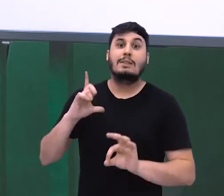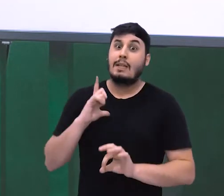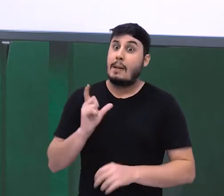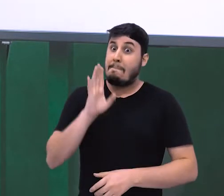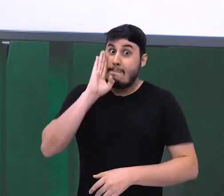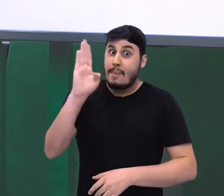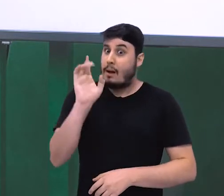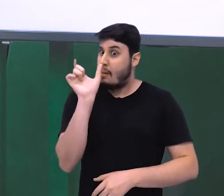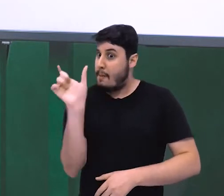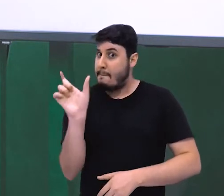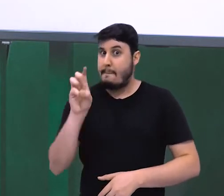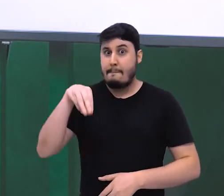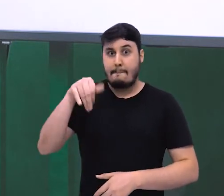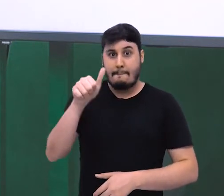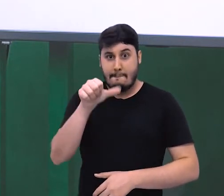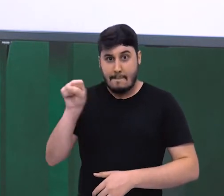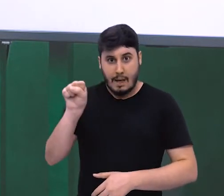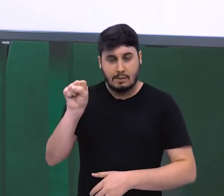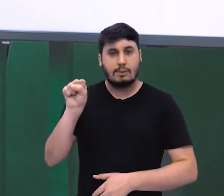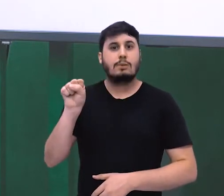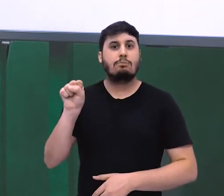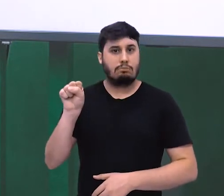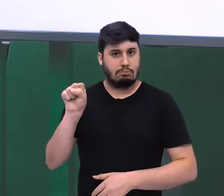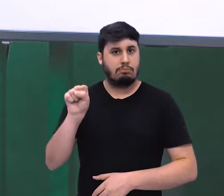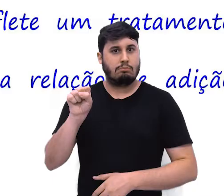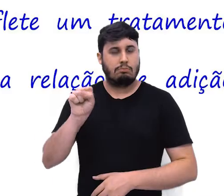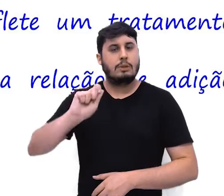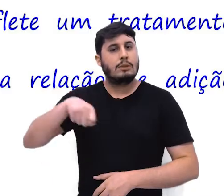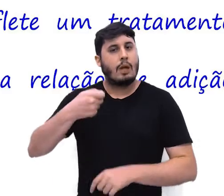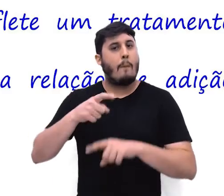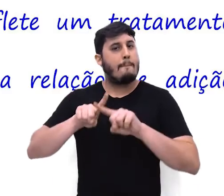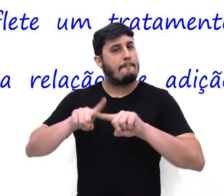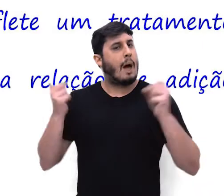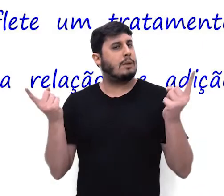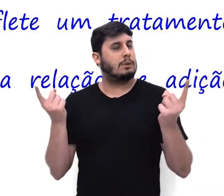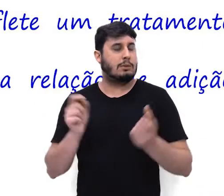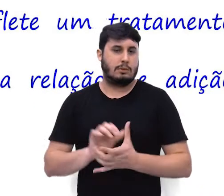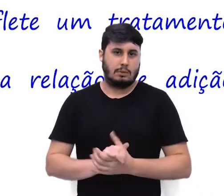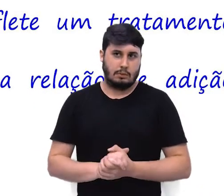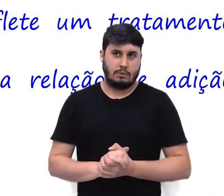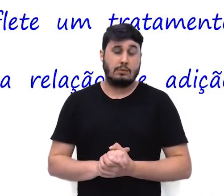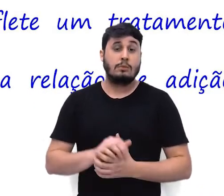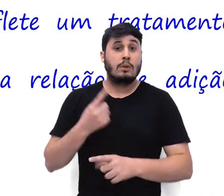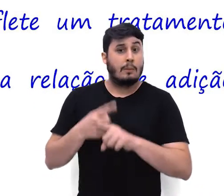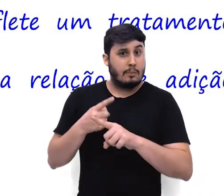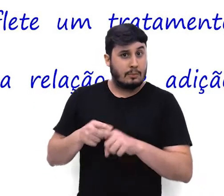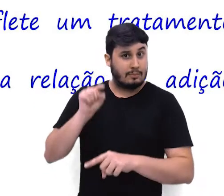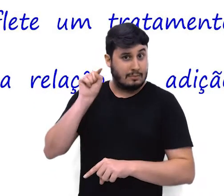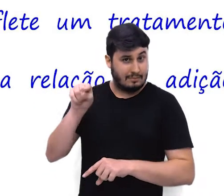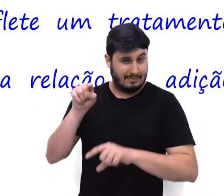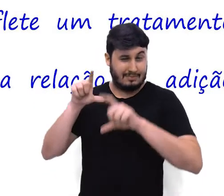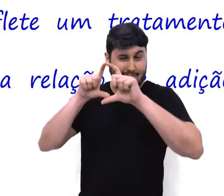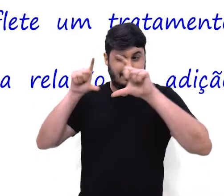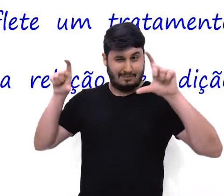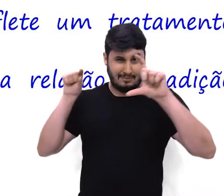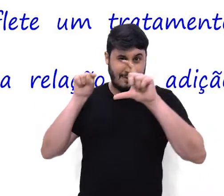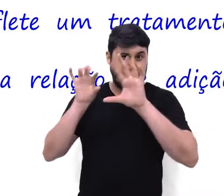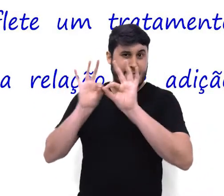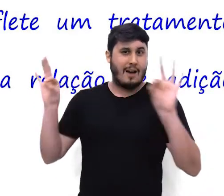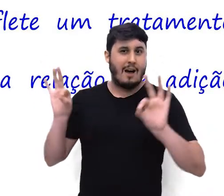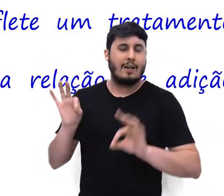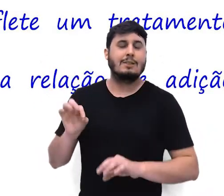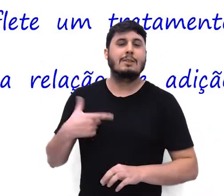O enunciado, na charge, nessa charge, o recurso morfossintático que